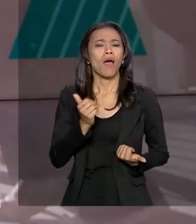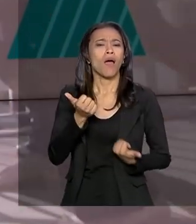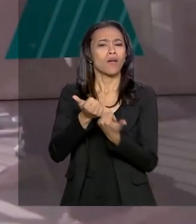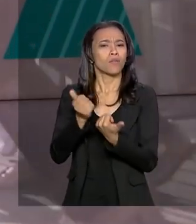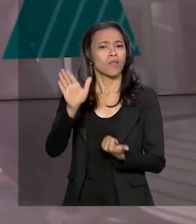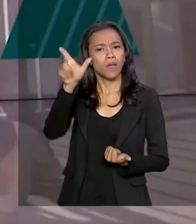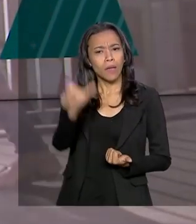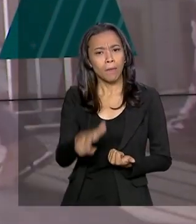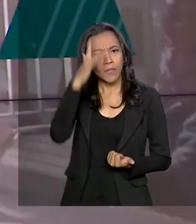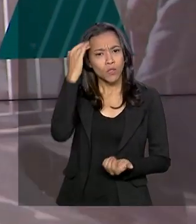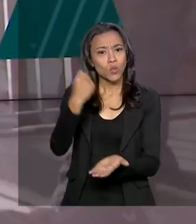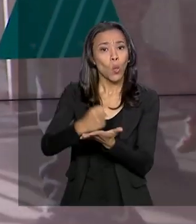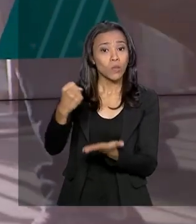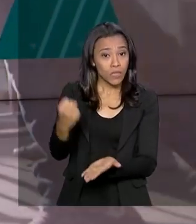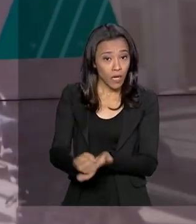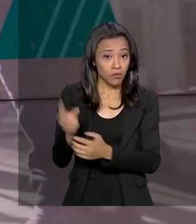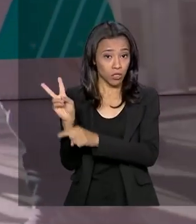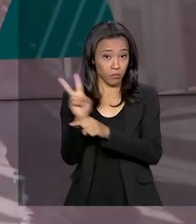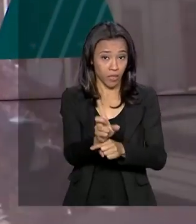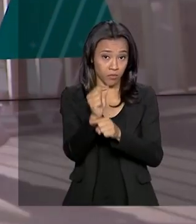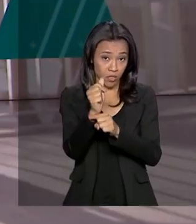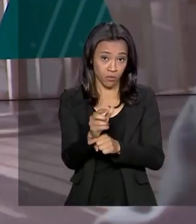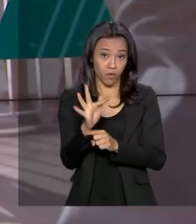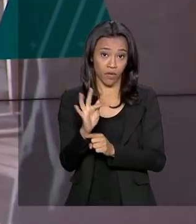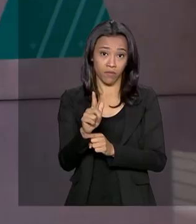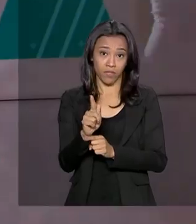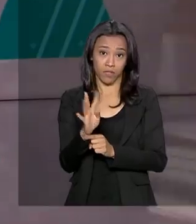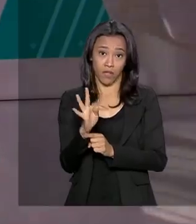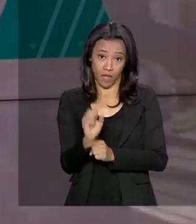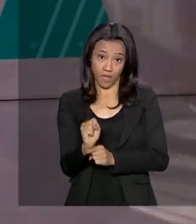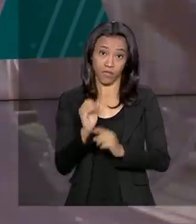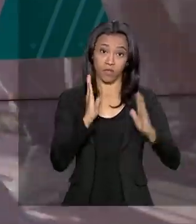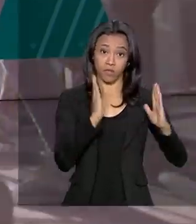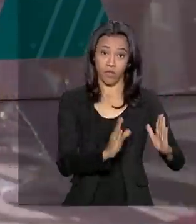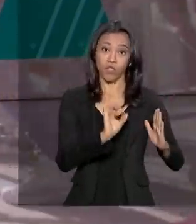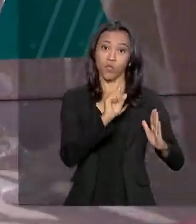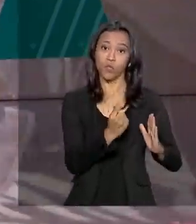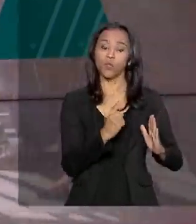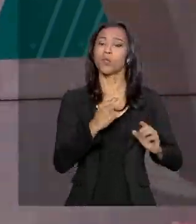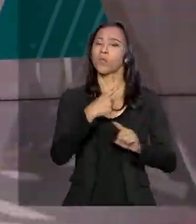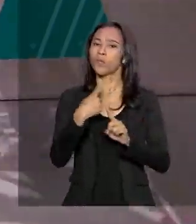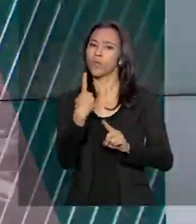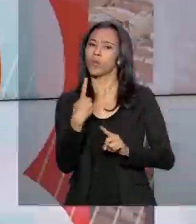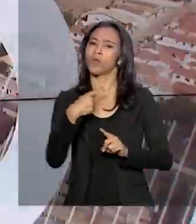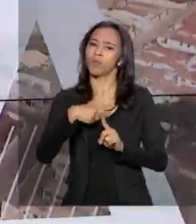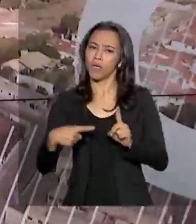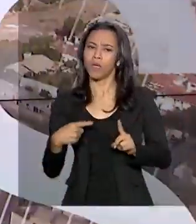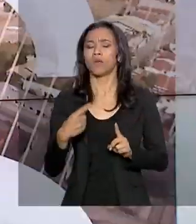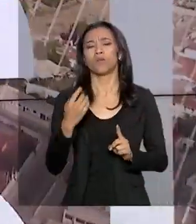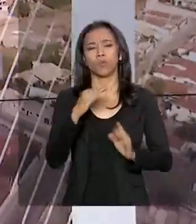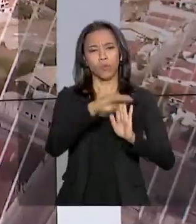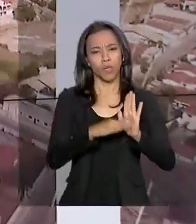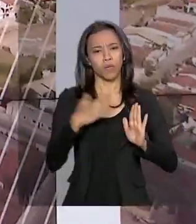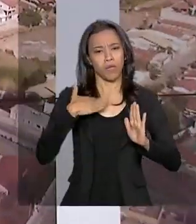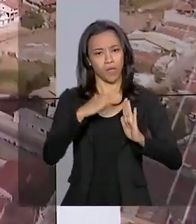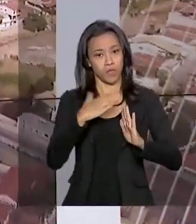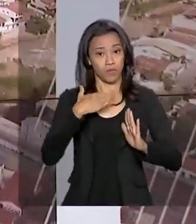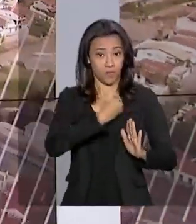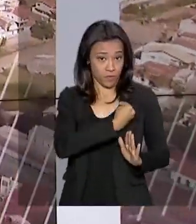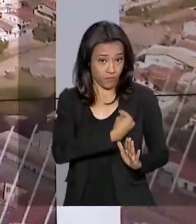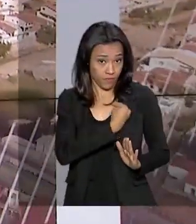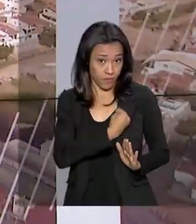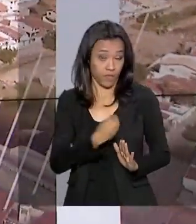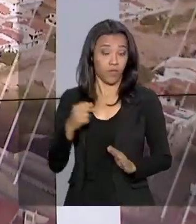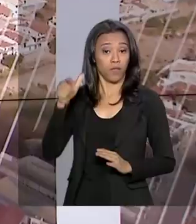nos contratos de financiamento com dinheiro do FGTS nas faixas 1,5 e 2 do programa Minha Casa Minha Vida. Segundo o